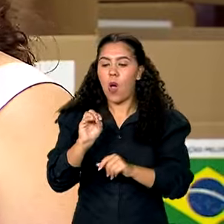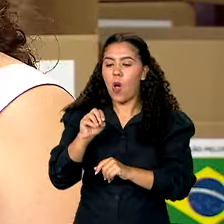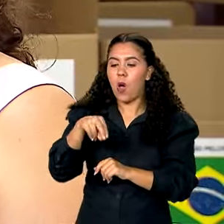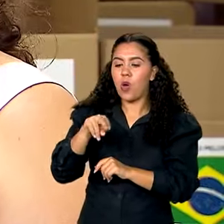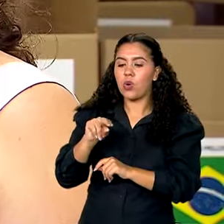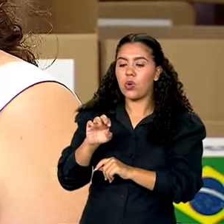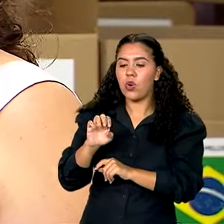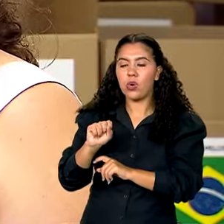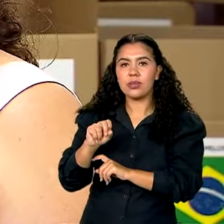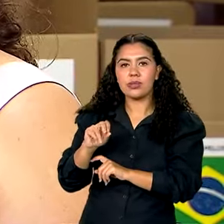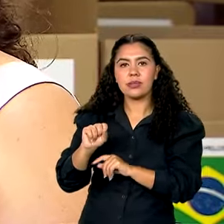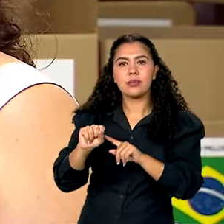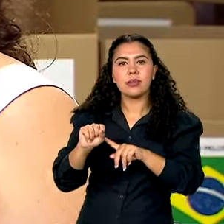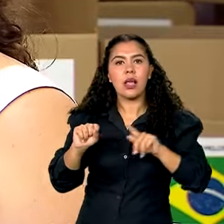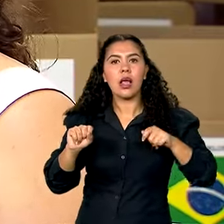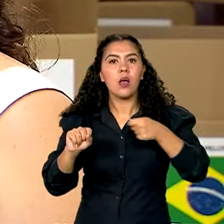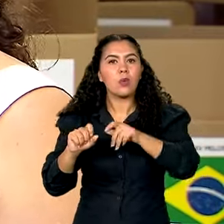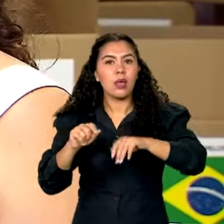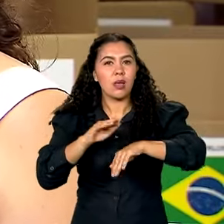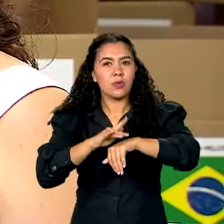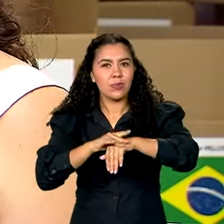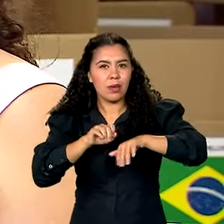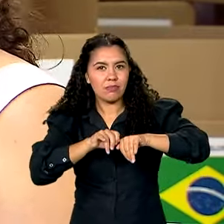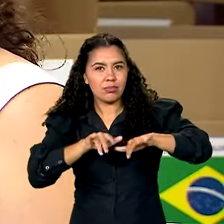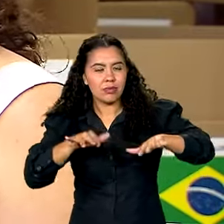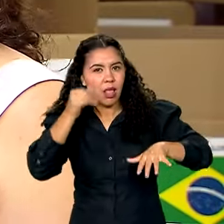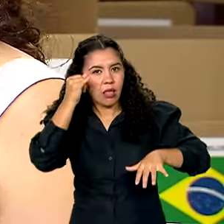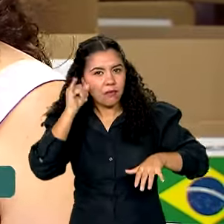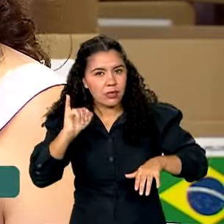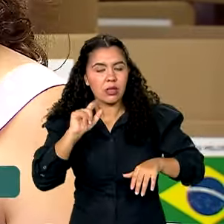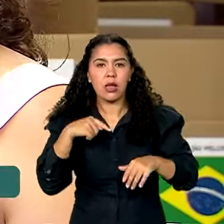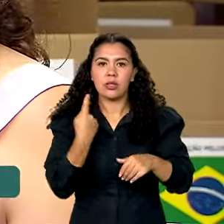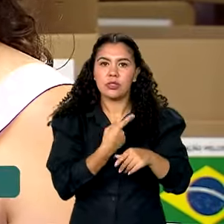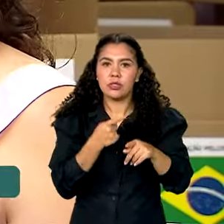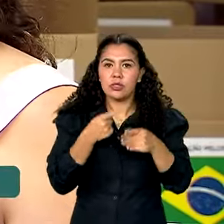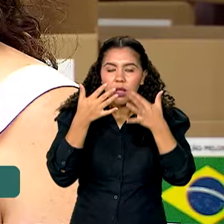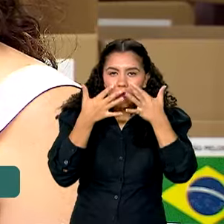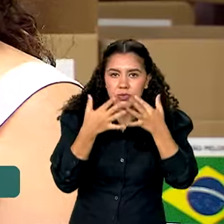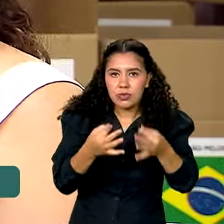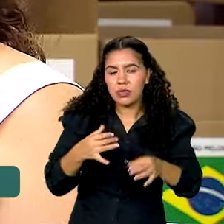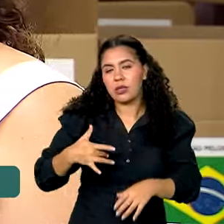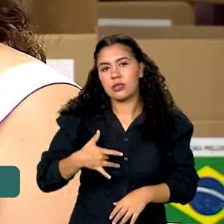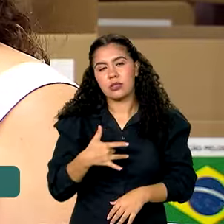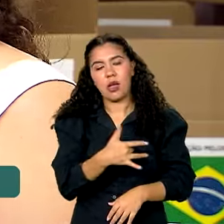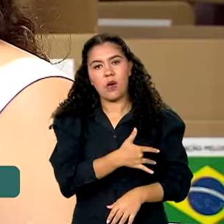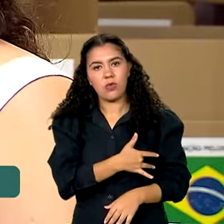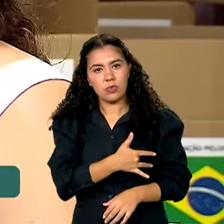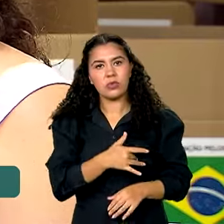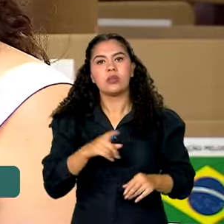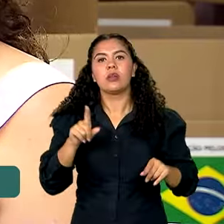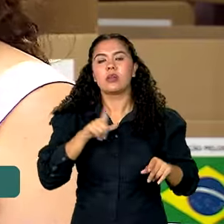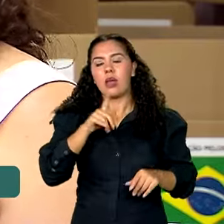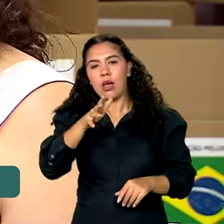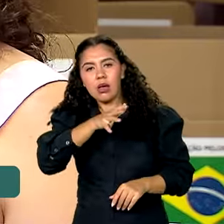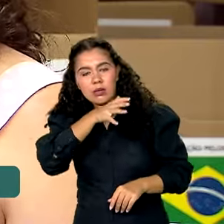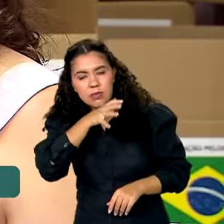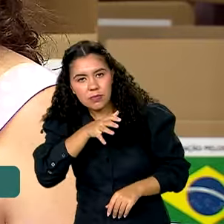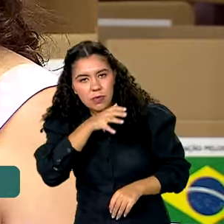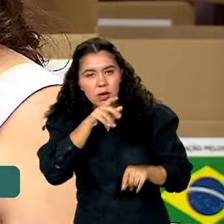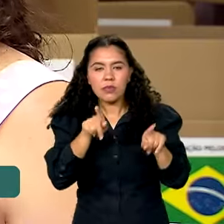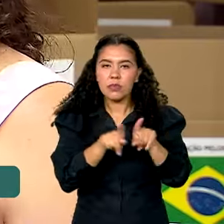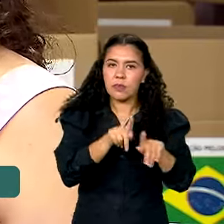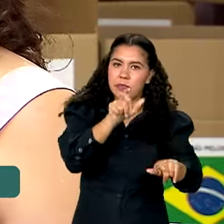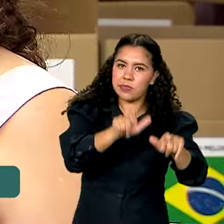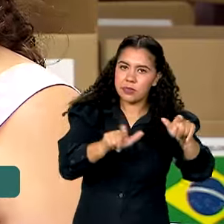Fazendo esse controle das zoonoses, nós estamos cuidando da saúde única, em que se reconhece a saúde animal, das